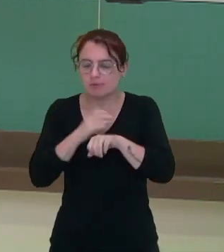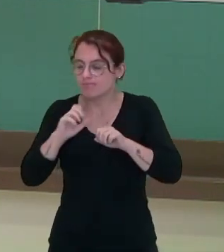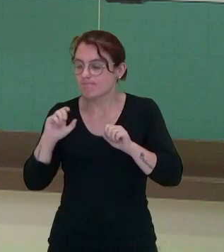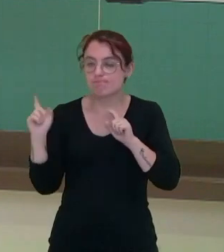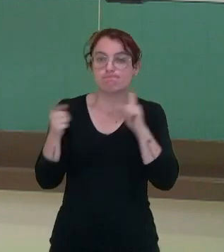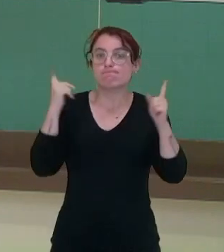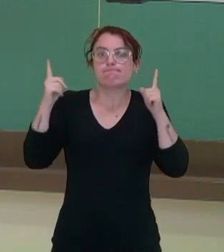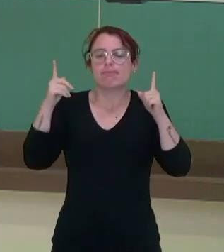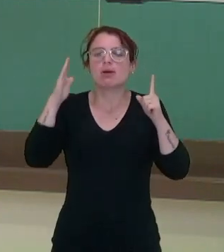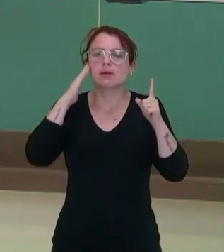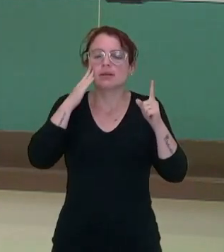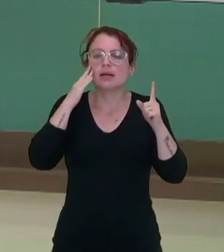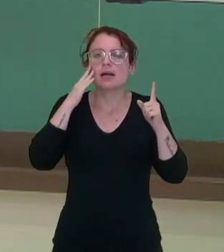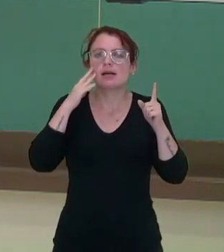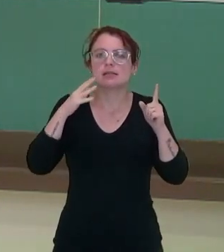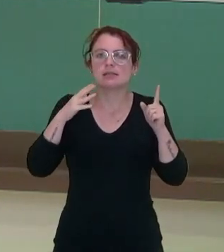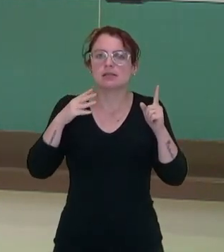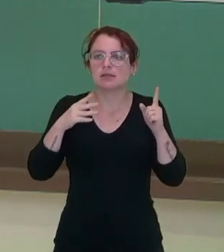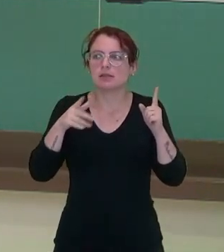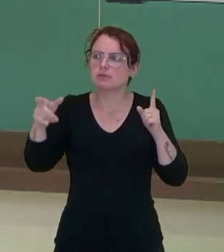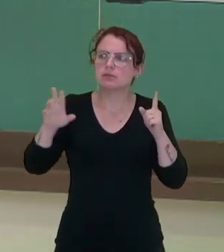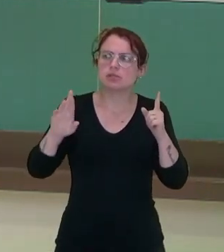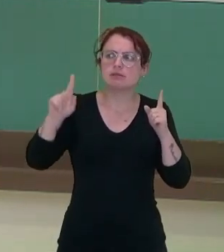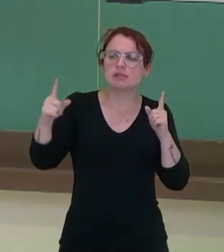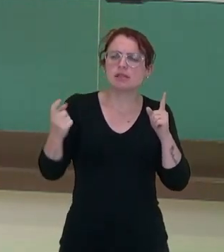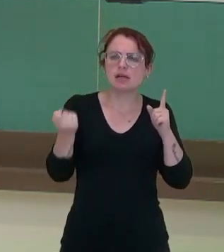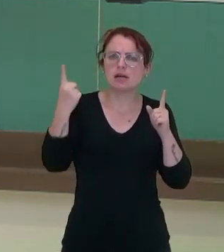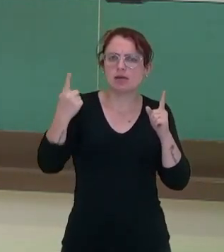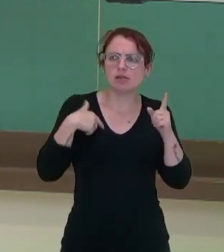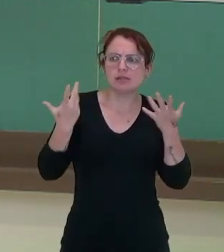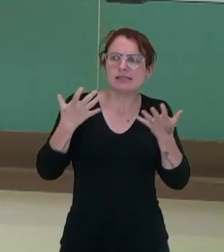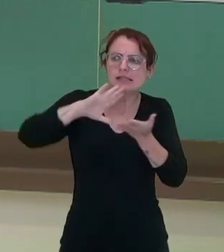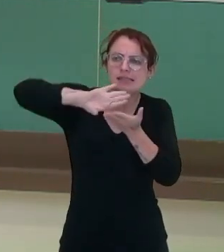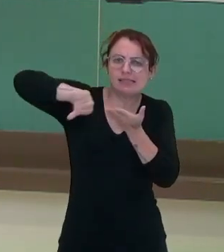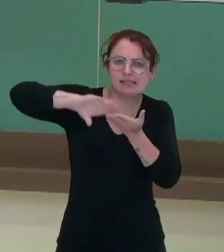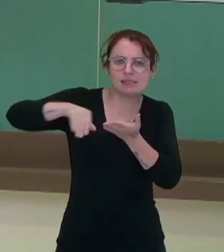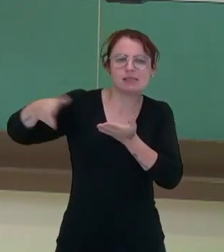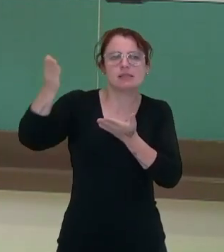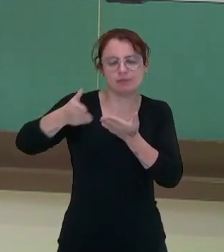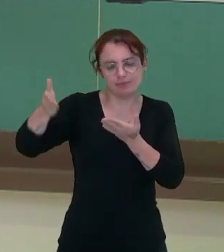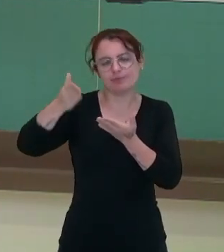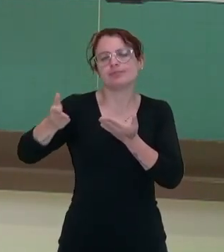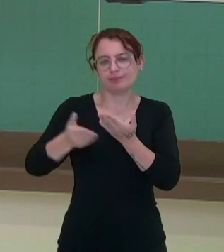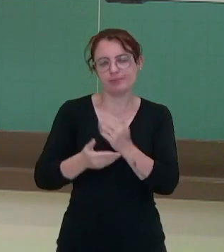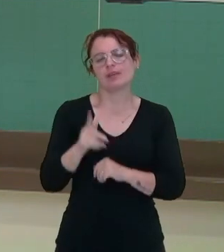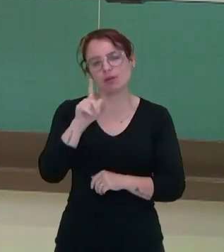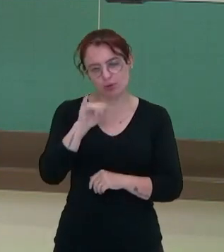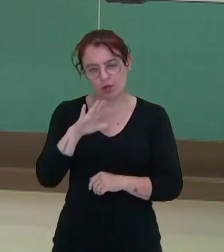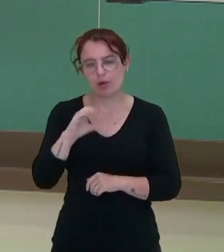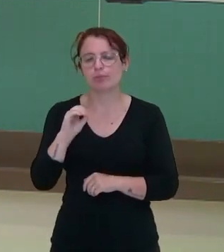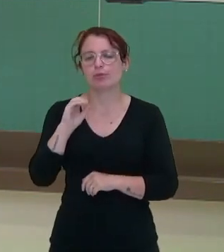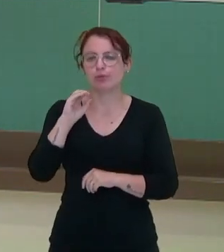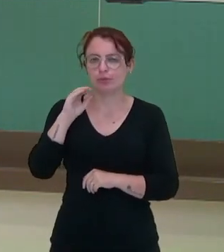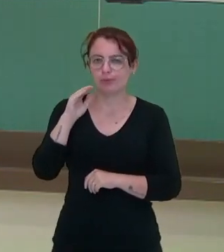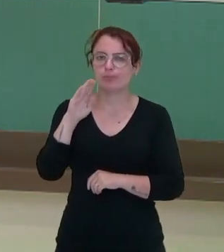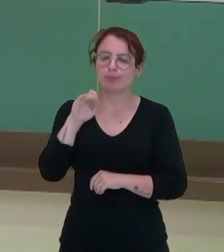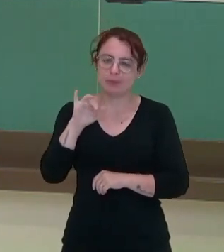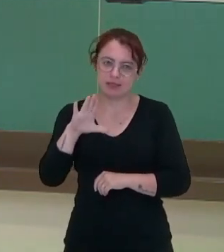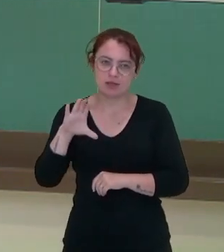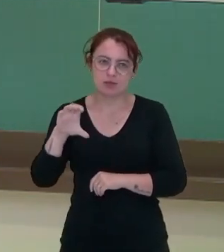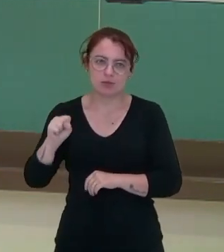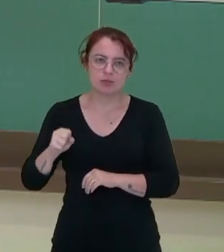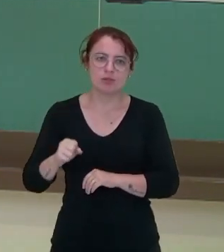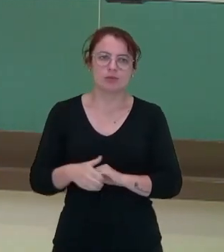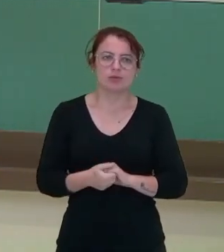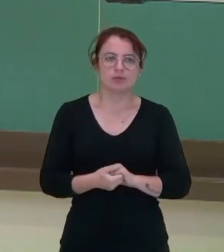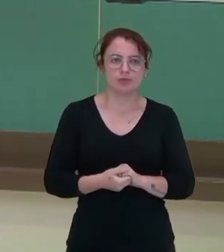quem ativa esses glóbulos brancos, esses agentes patogênicos, ou as partículas estranhas, nós damos o nome